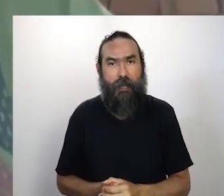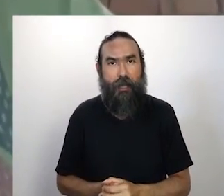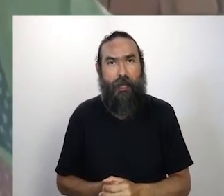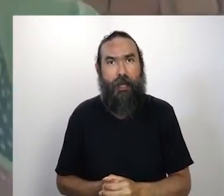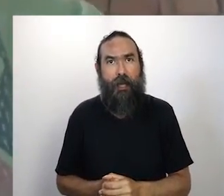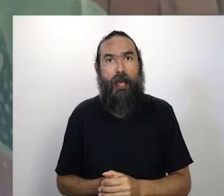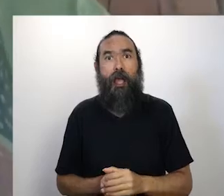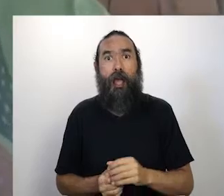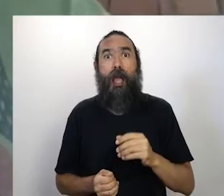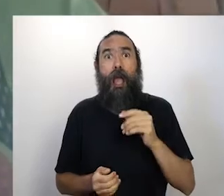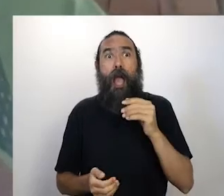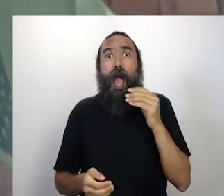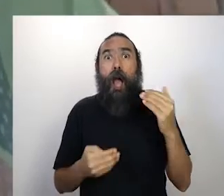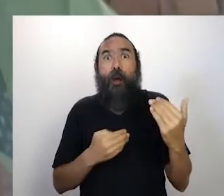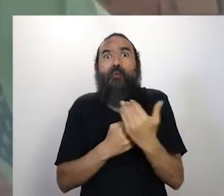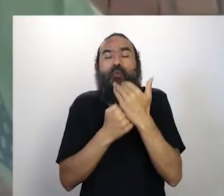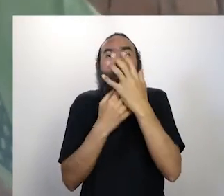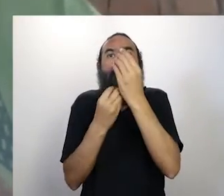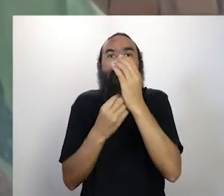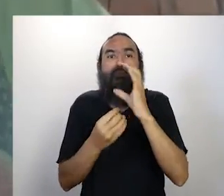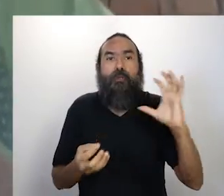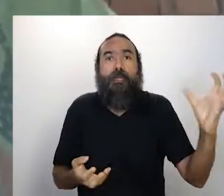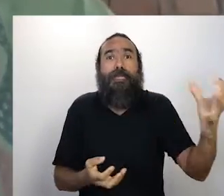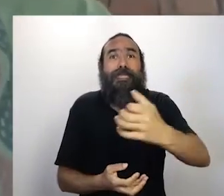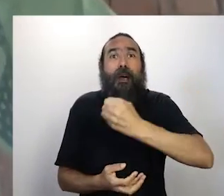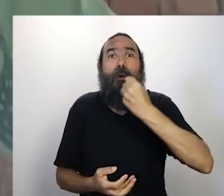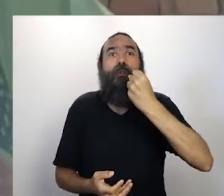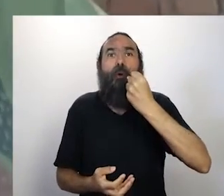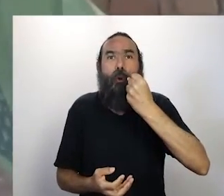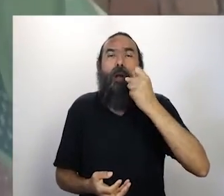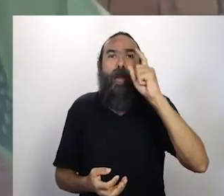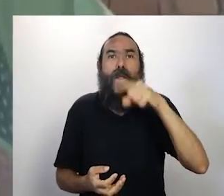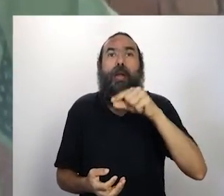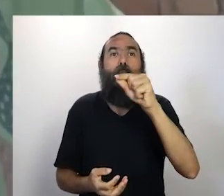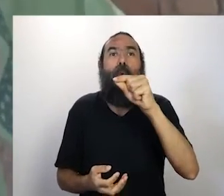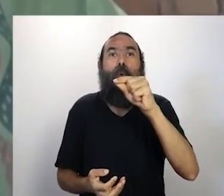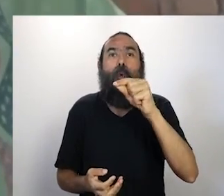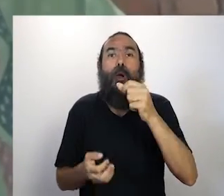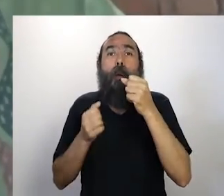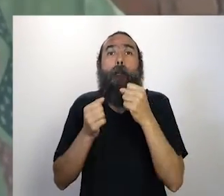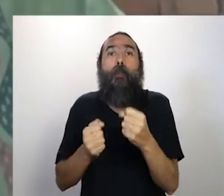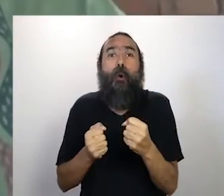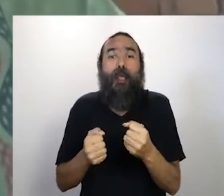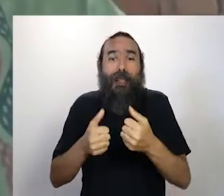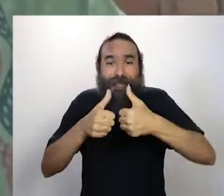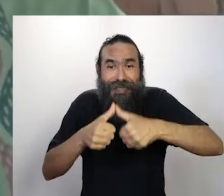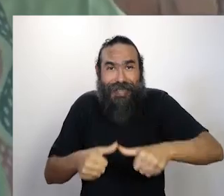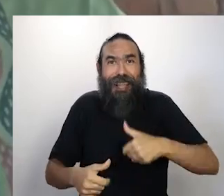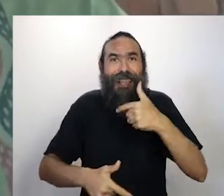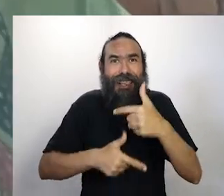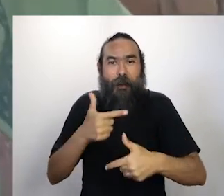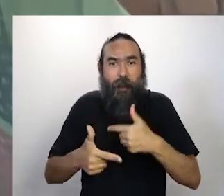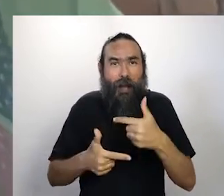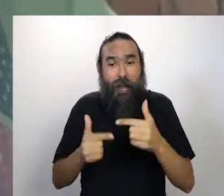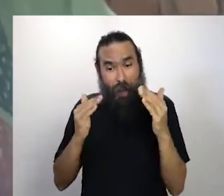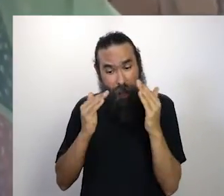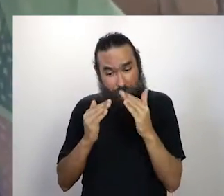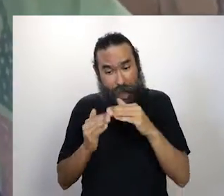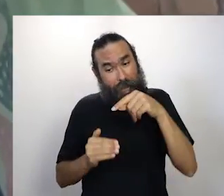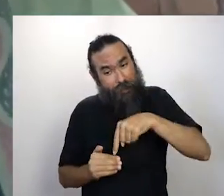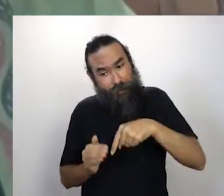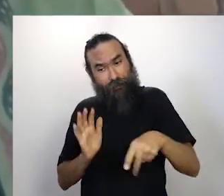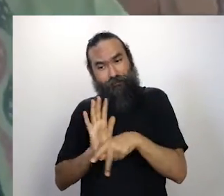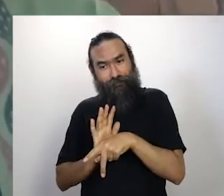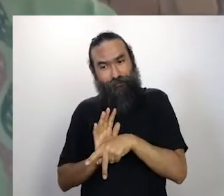de uma certa forma, o que me salvou nesse período foi essa situação de ter um estúdio em